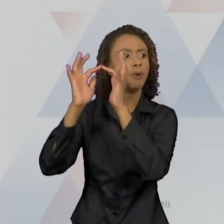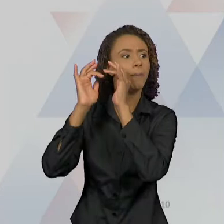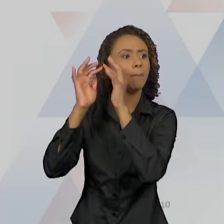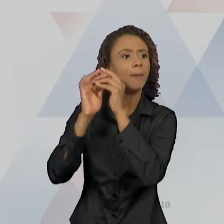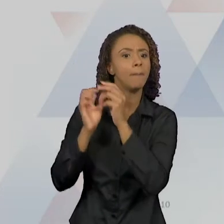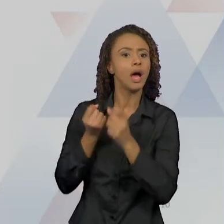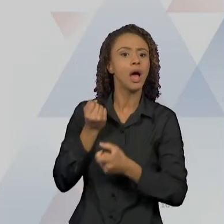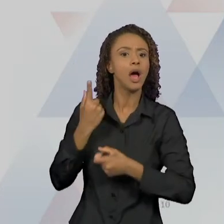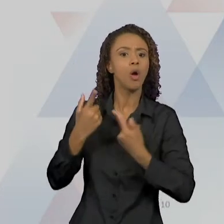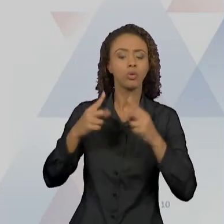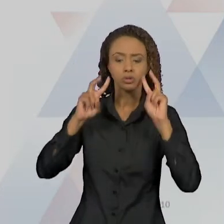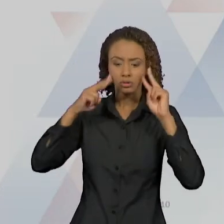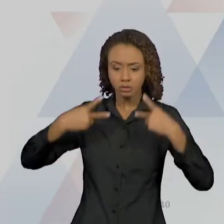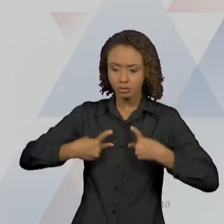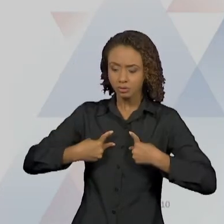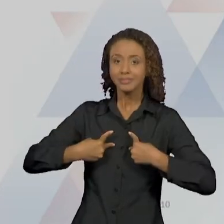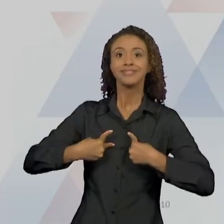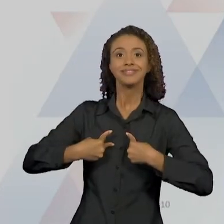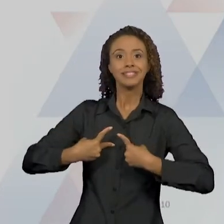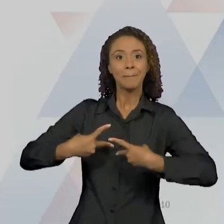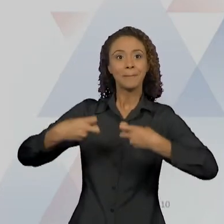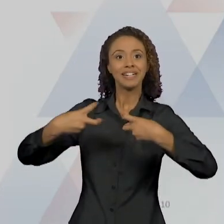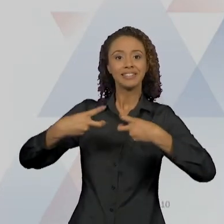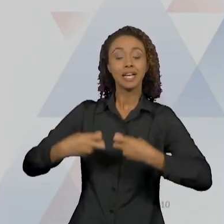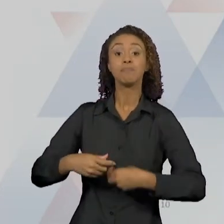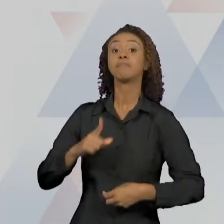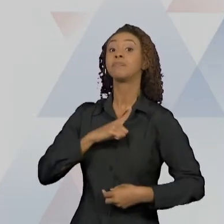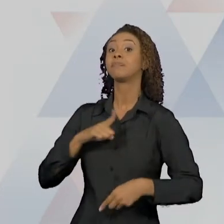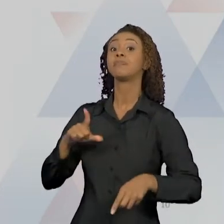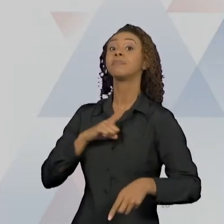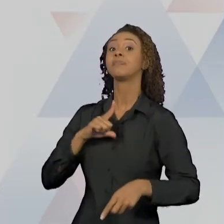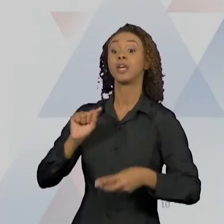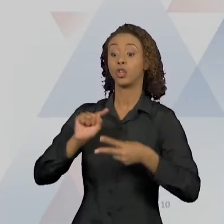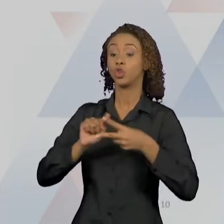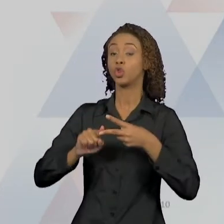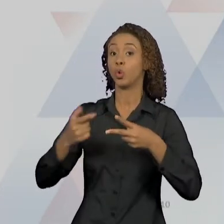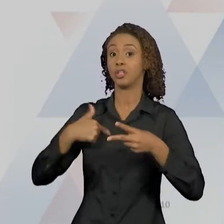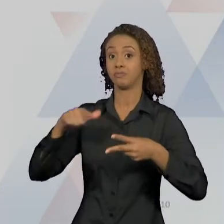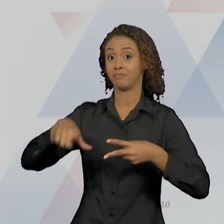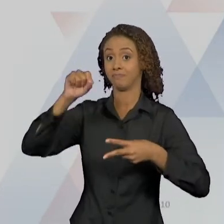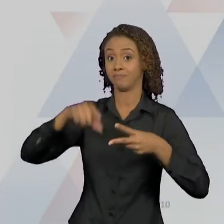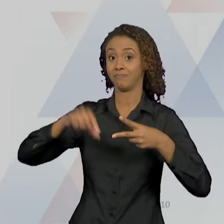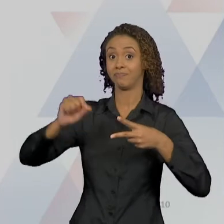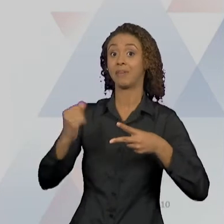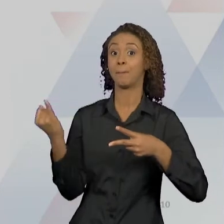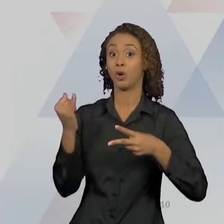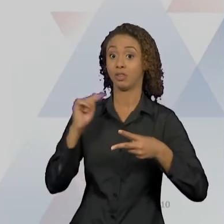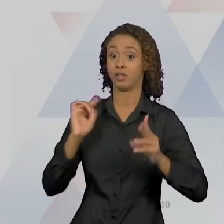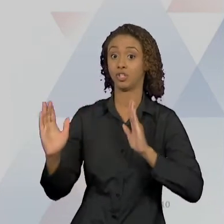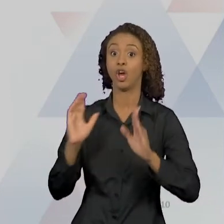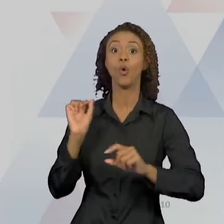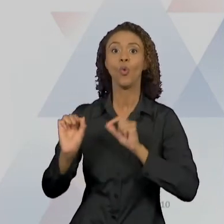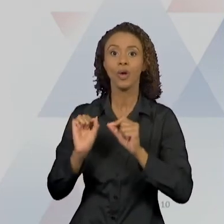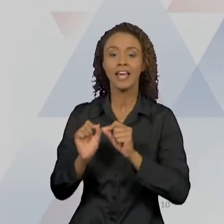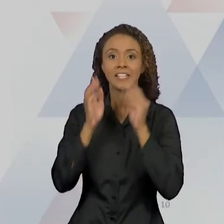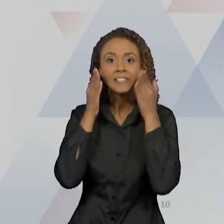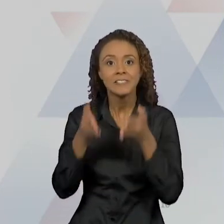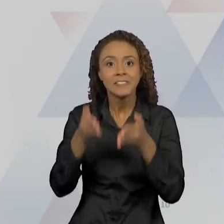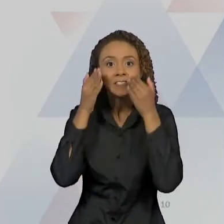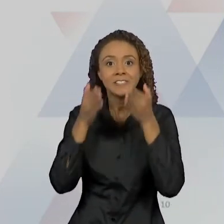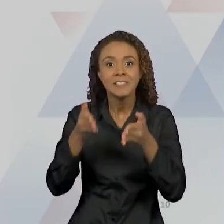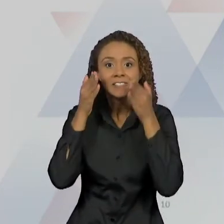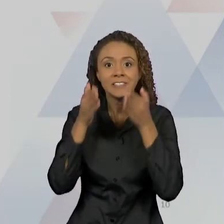da autoimagem. E aqui eu destaquei dois mecanismos que são muito interessantes nessa fase, que é a fixação e a